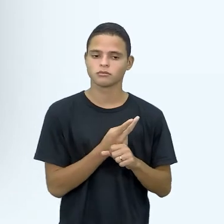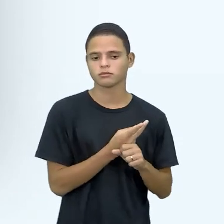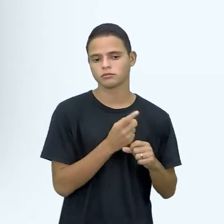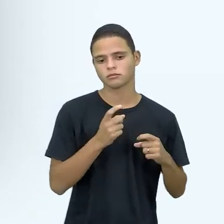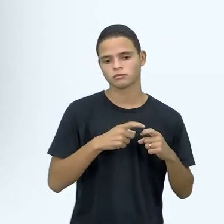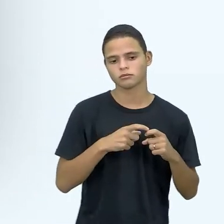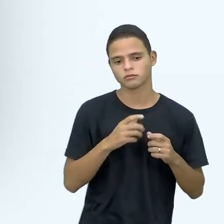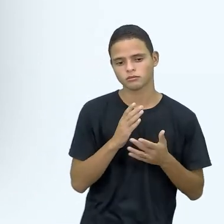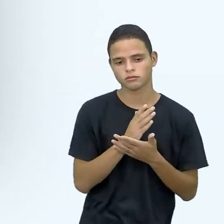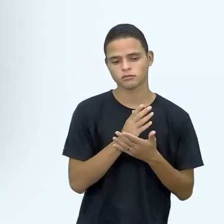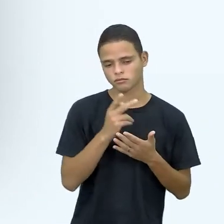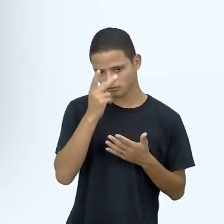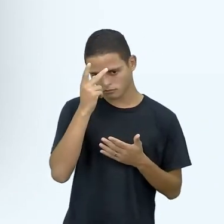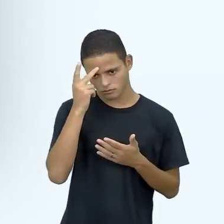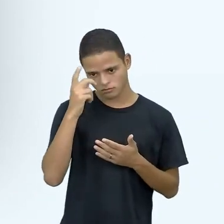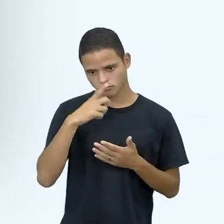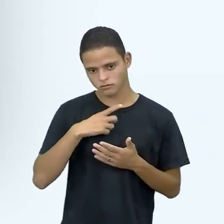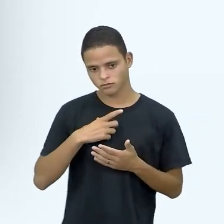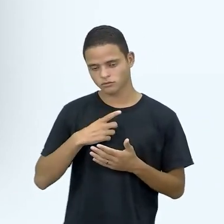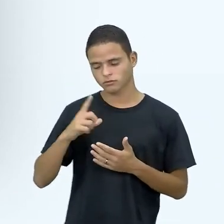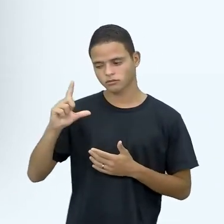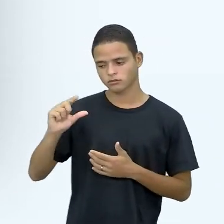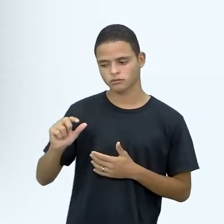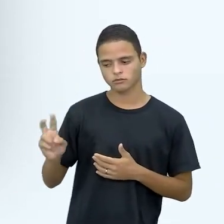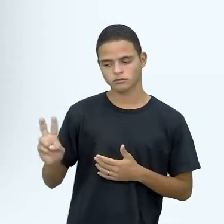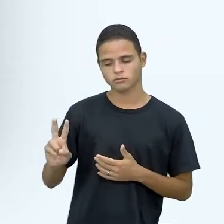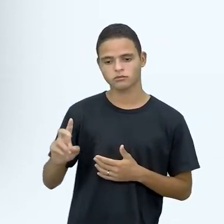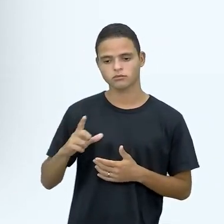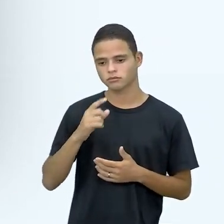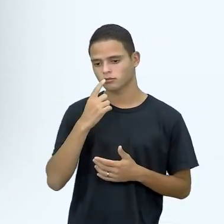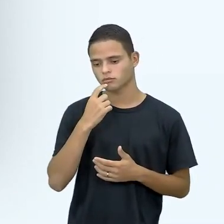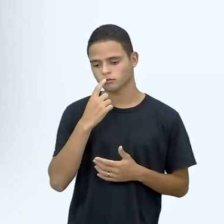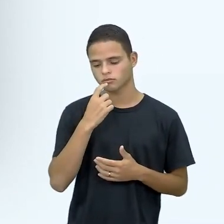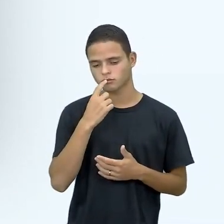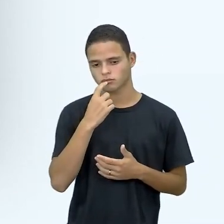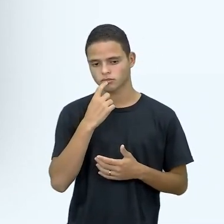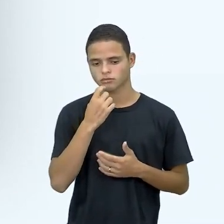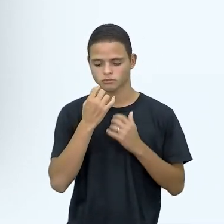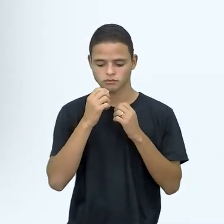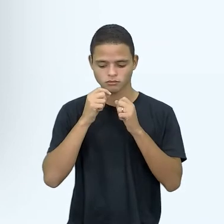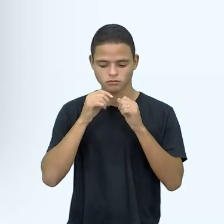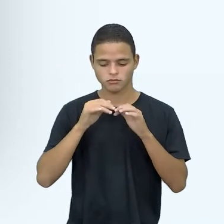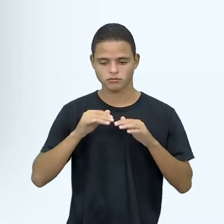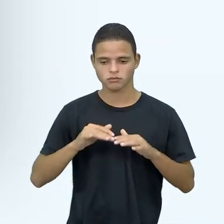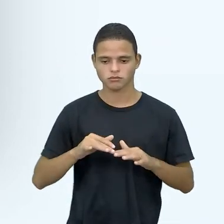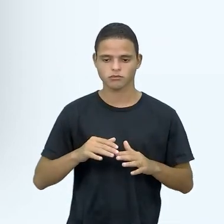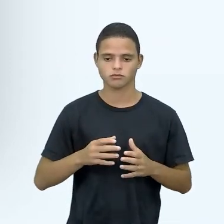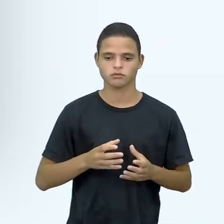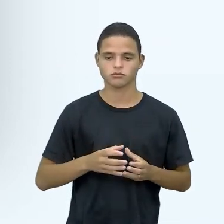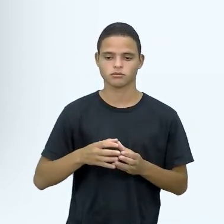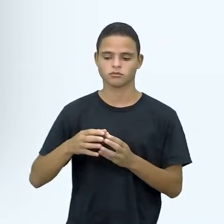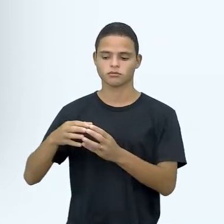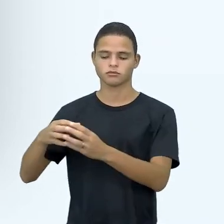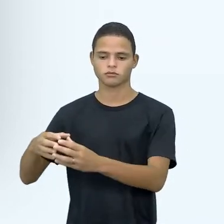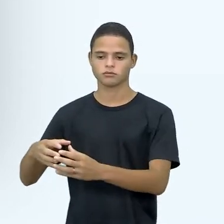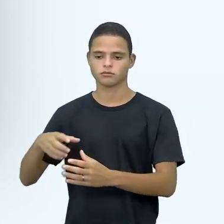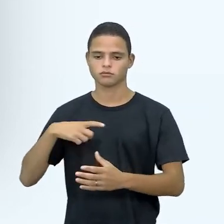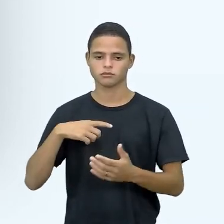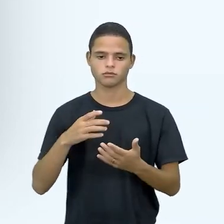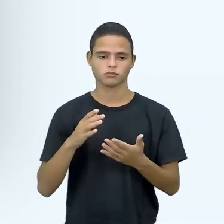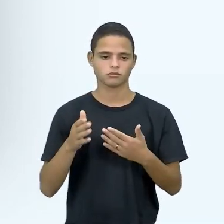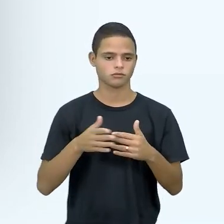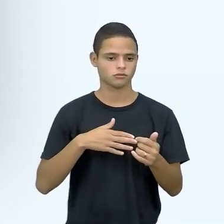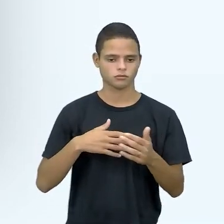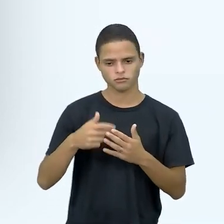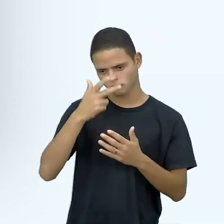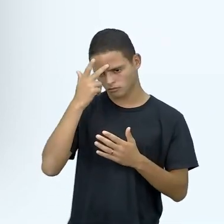nível de hemoglobina, né, quando vão a doar sangue, né, tem que estar em certos valores, né, para estar adequada para doar sangue, qualquer pessoa não pode